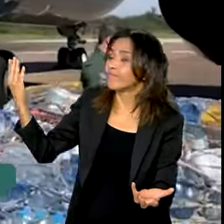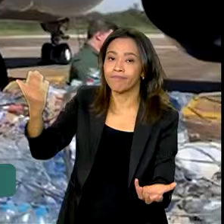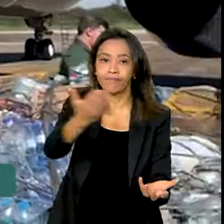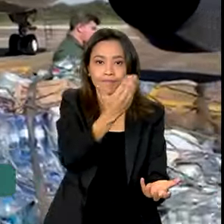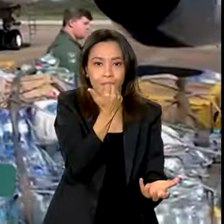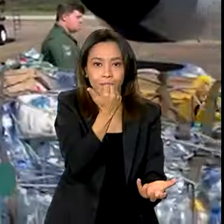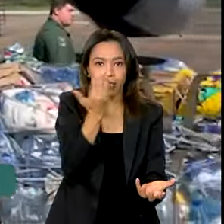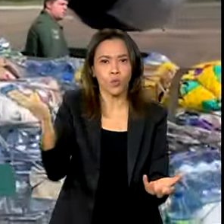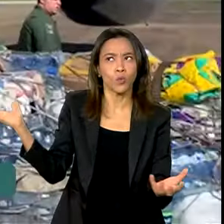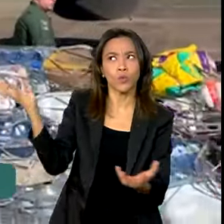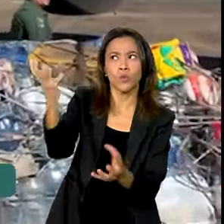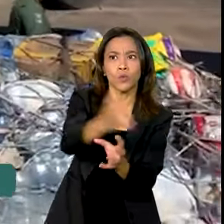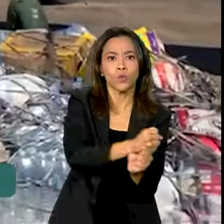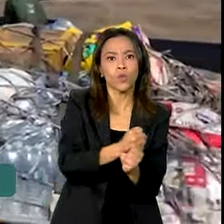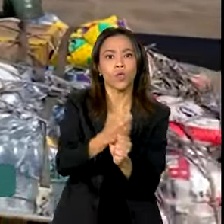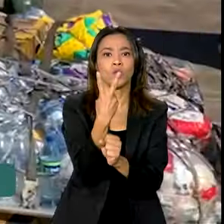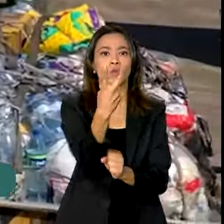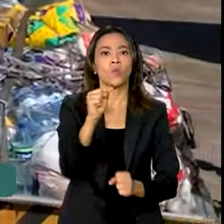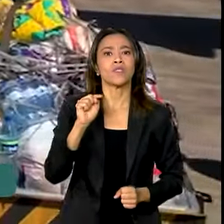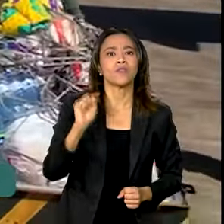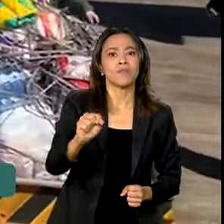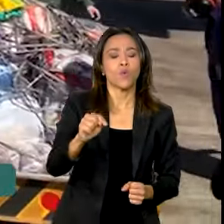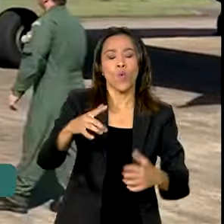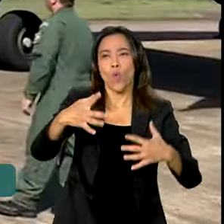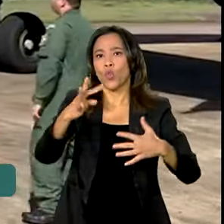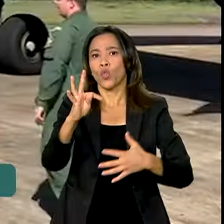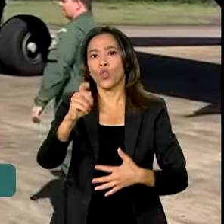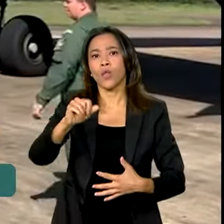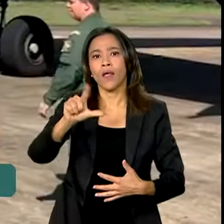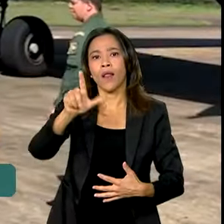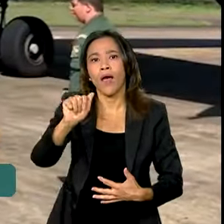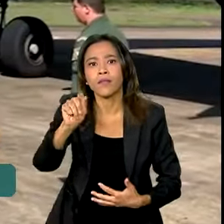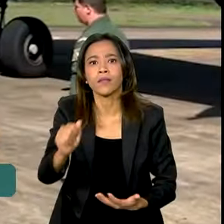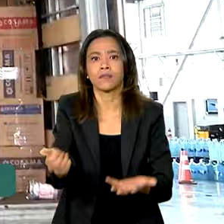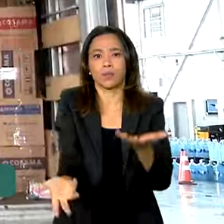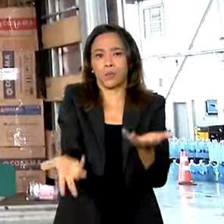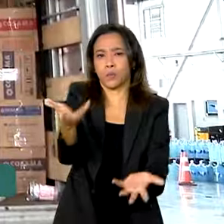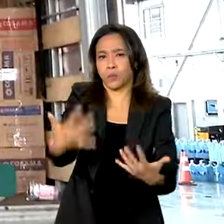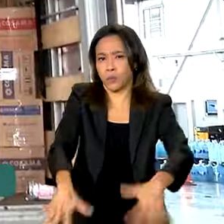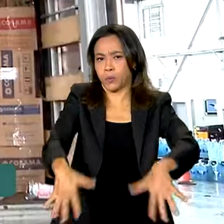somando mais de 2 mil toneladas de alimentos.